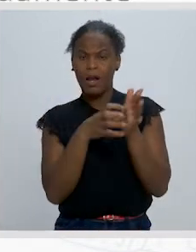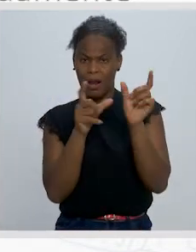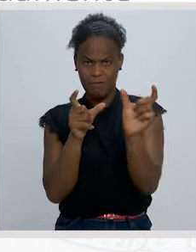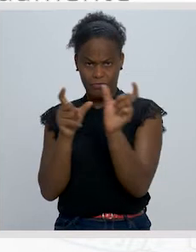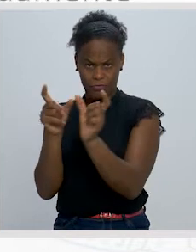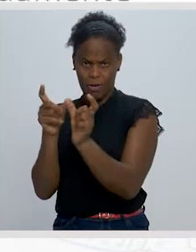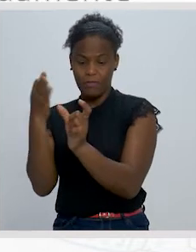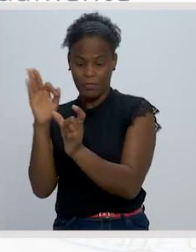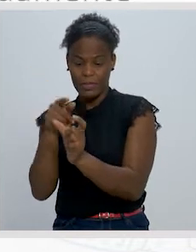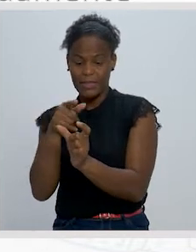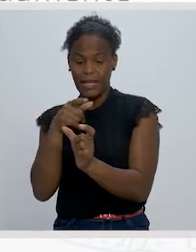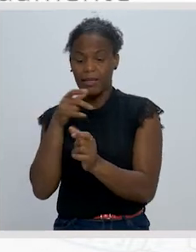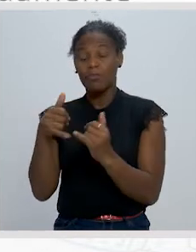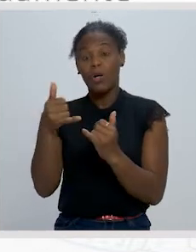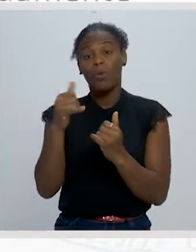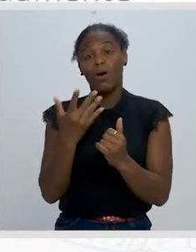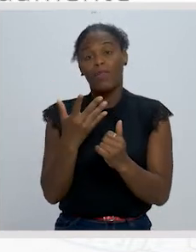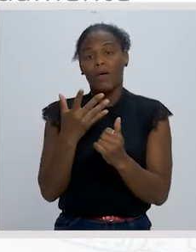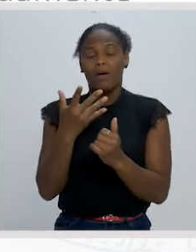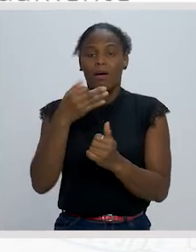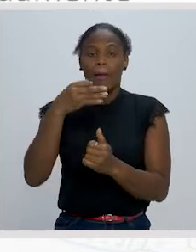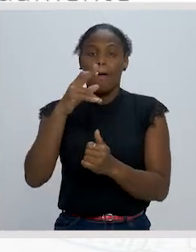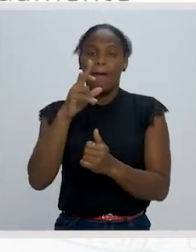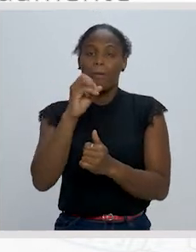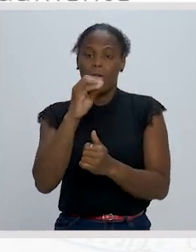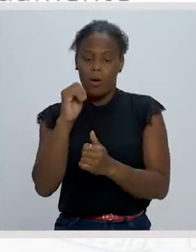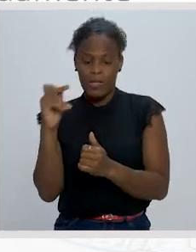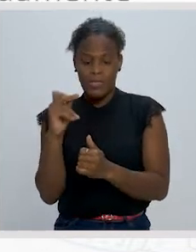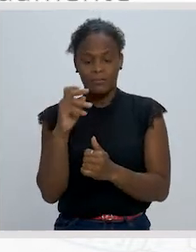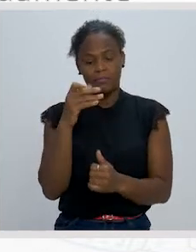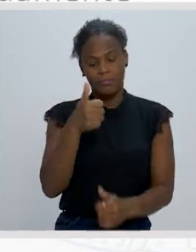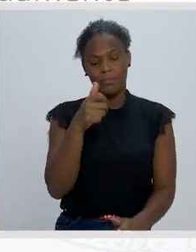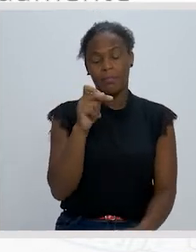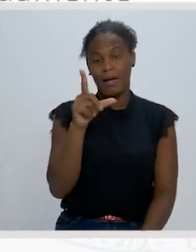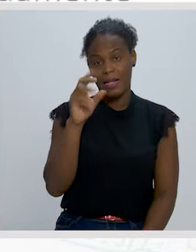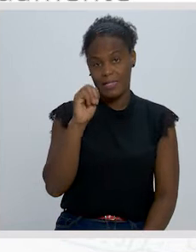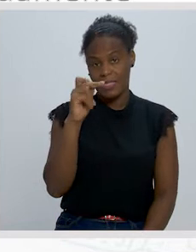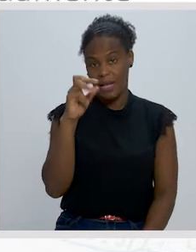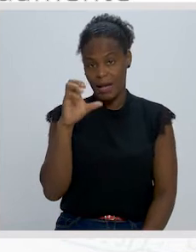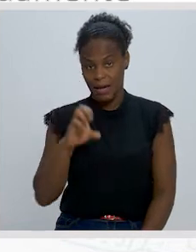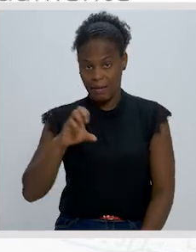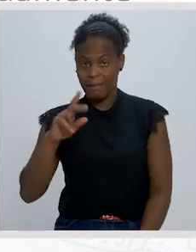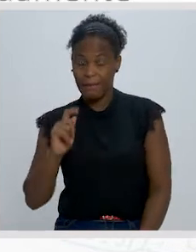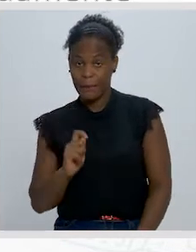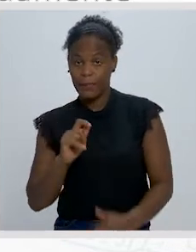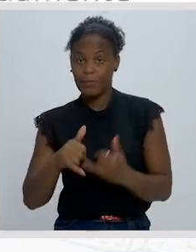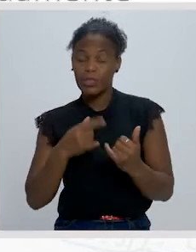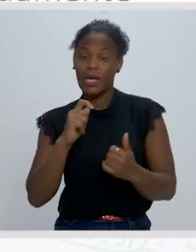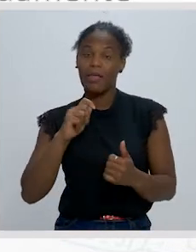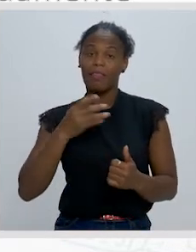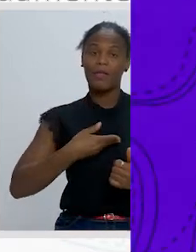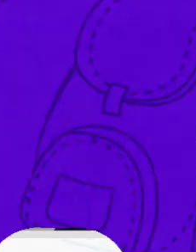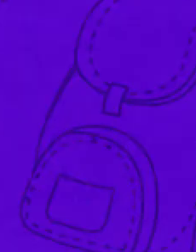largadamente, quanto à prosa, Stendhal, Balzac, Flaubert e Edmond, Goncourt.